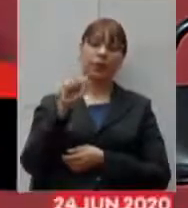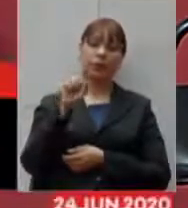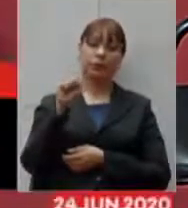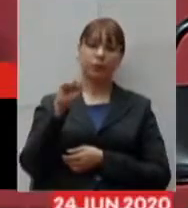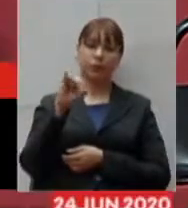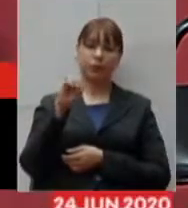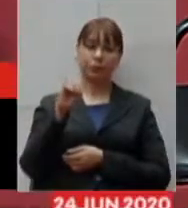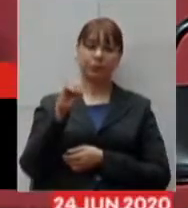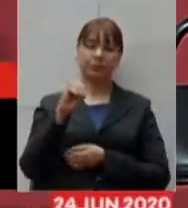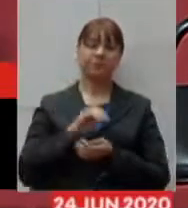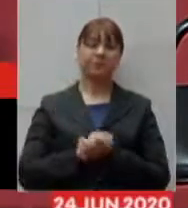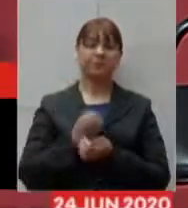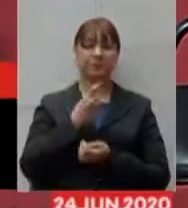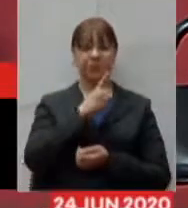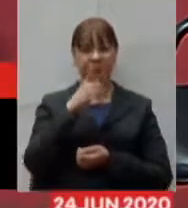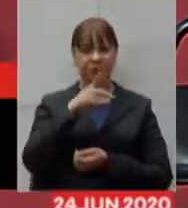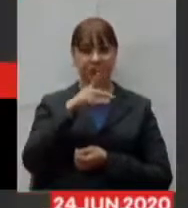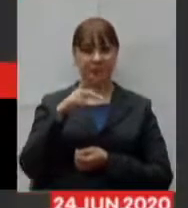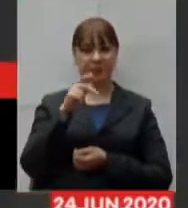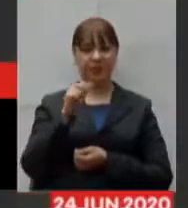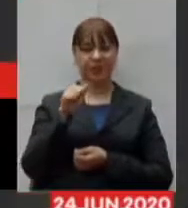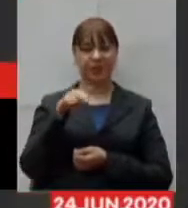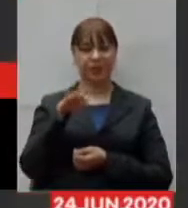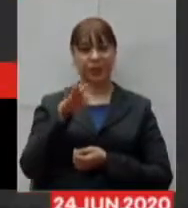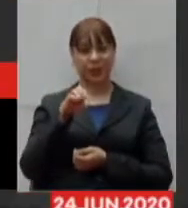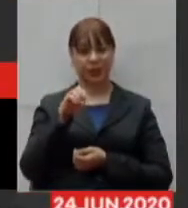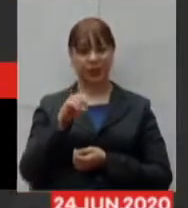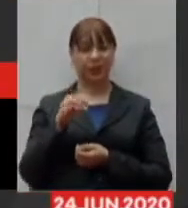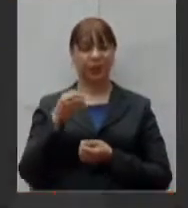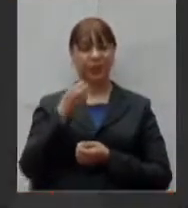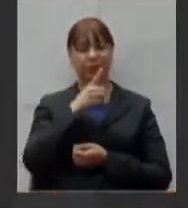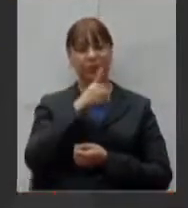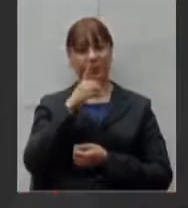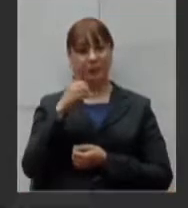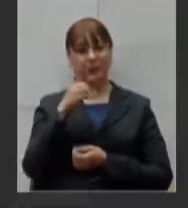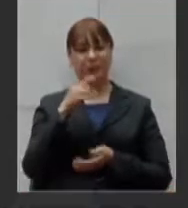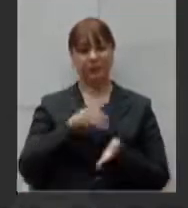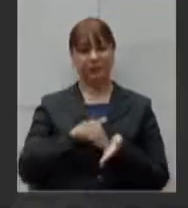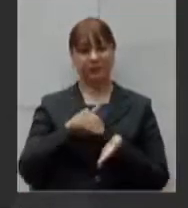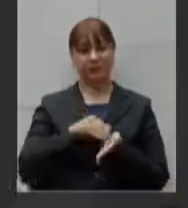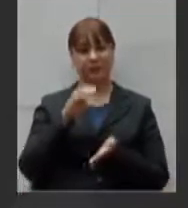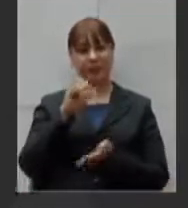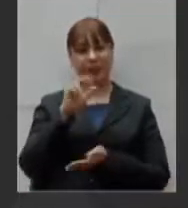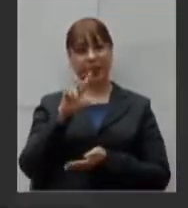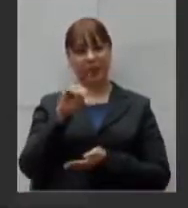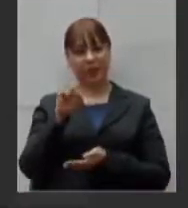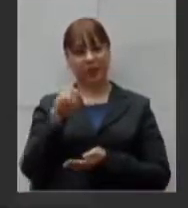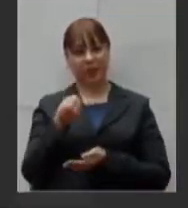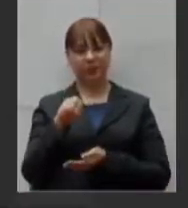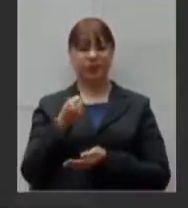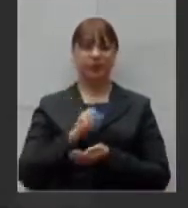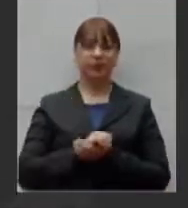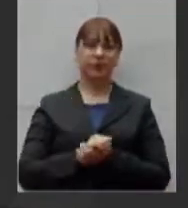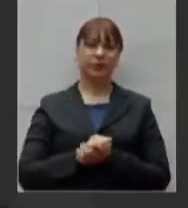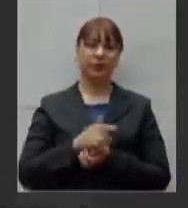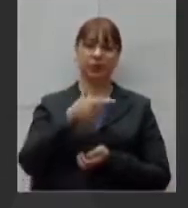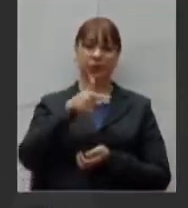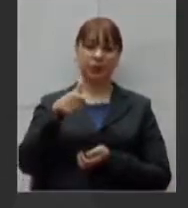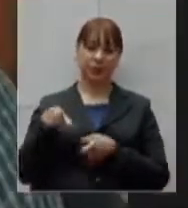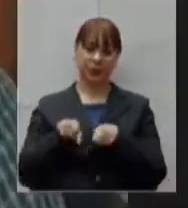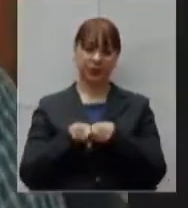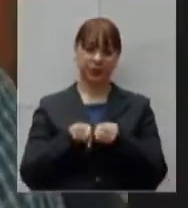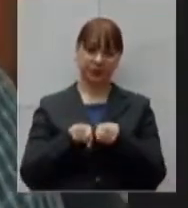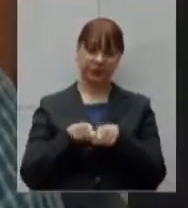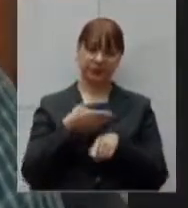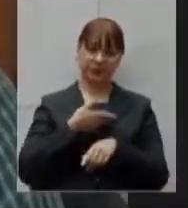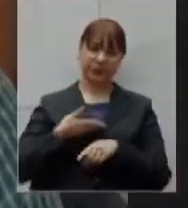muito bom dia presidente Antônio Carlos muito bom dia secretário Carlos Eduardo os demais membros do governo